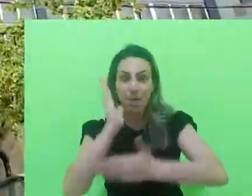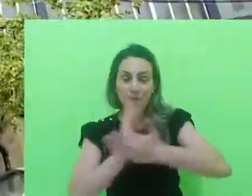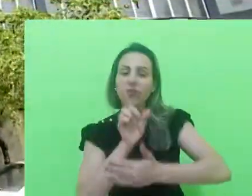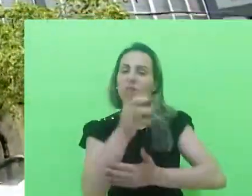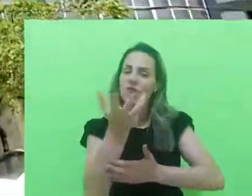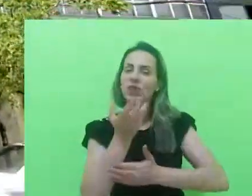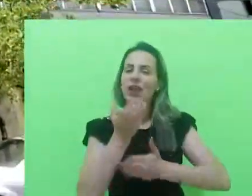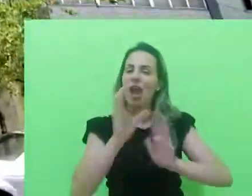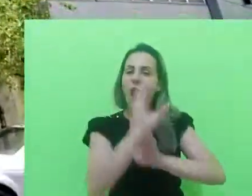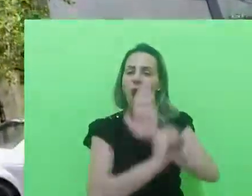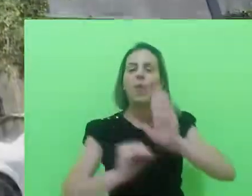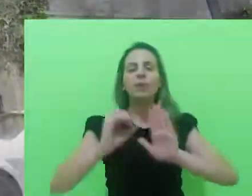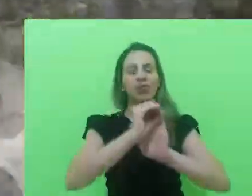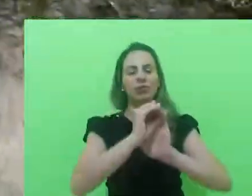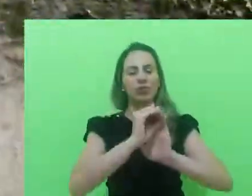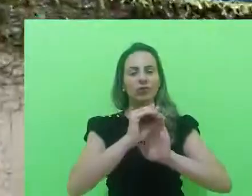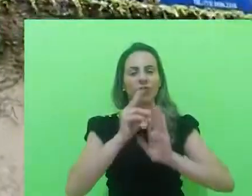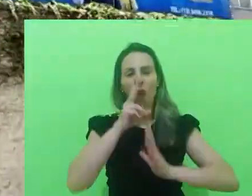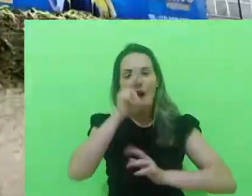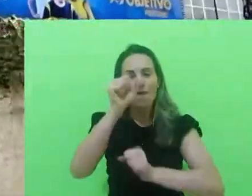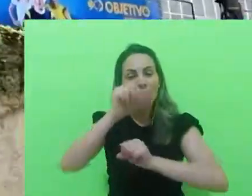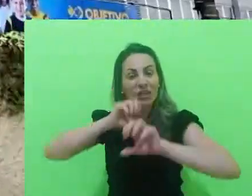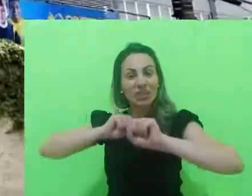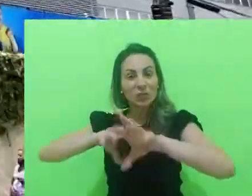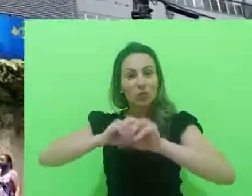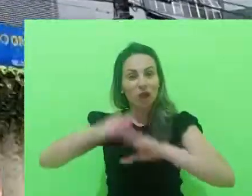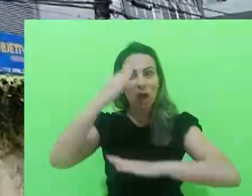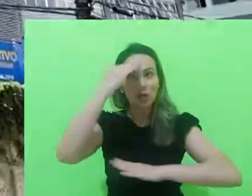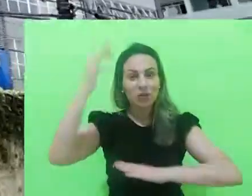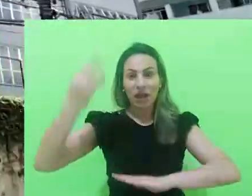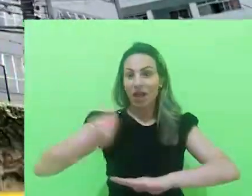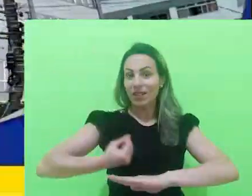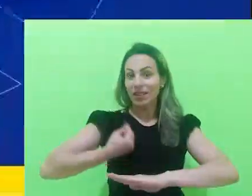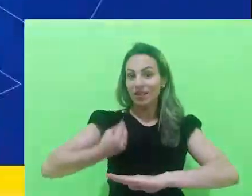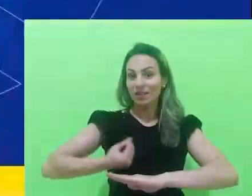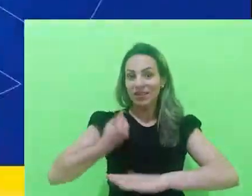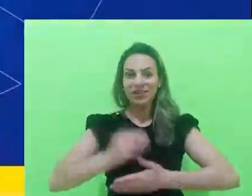Objetivo. Objetivo. Força no ensino. Sucesso na vida.